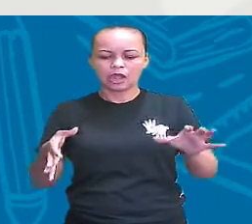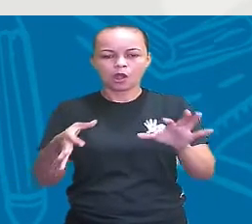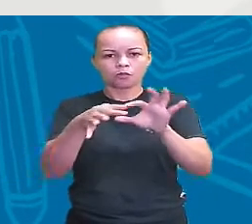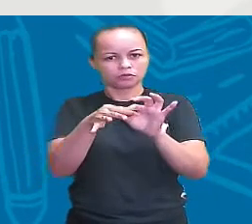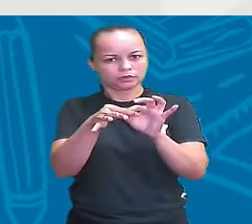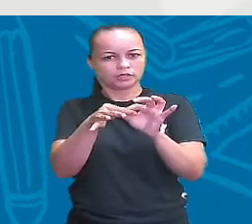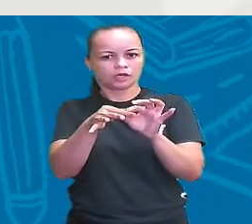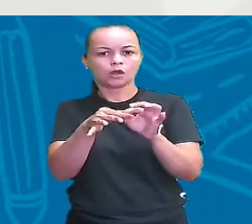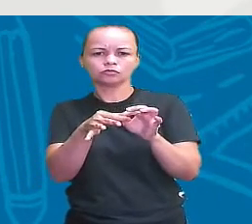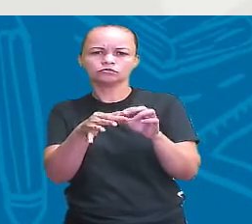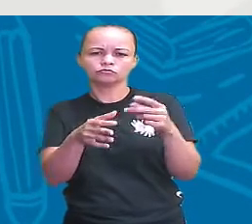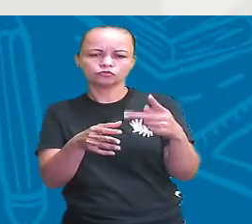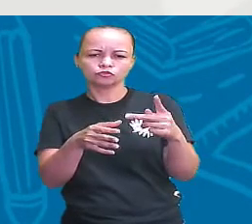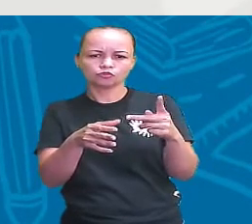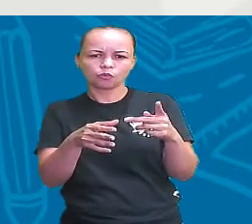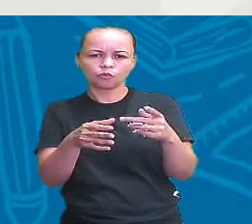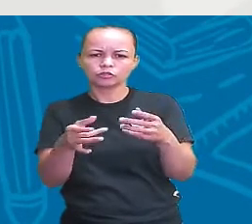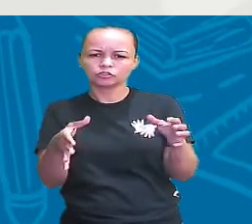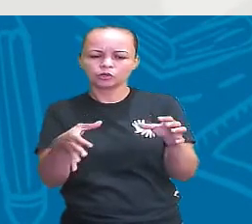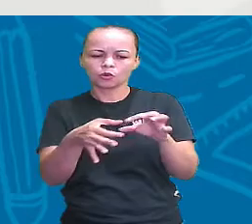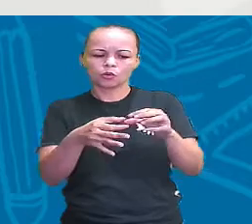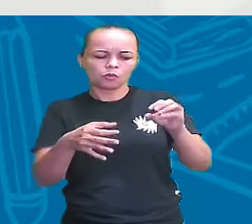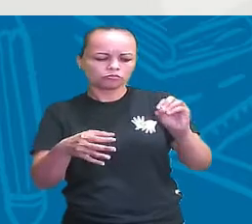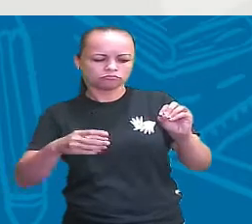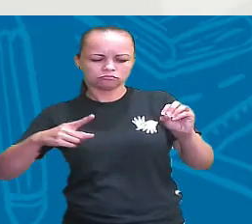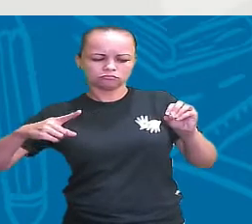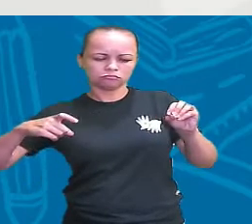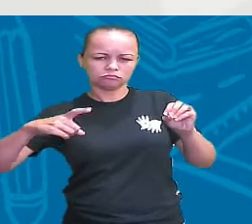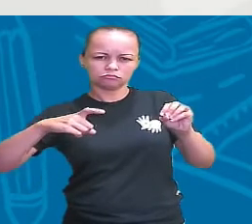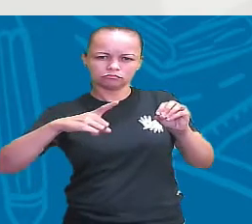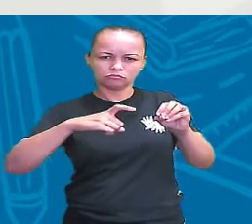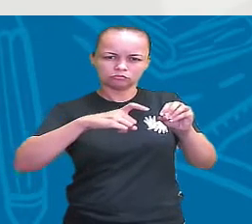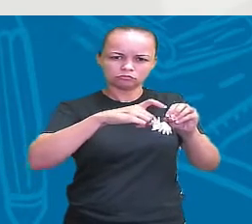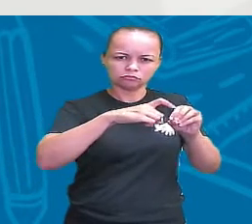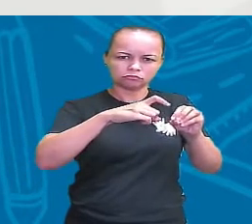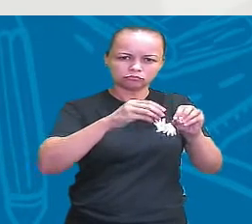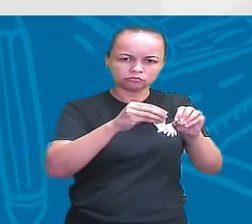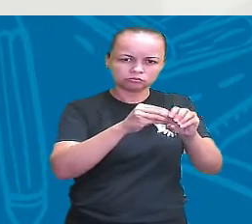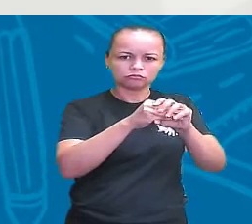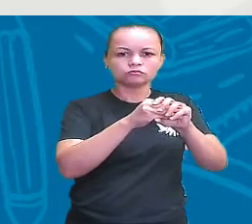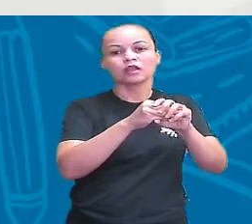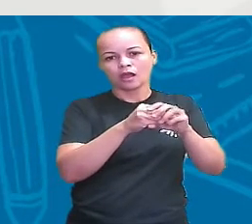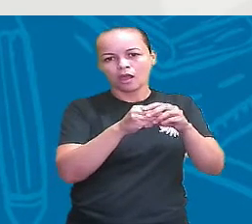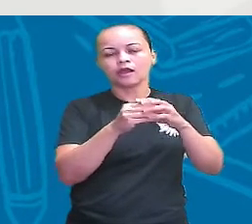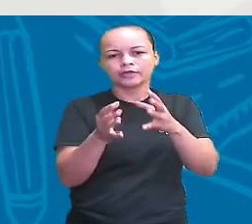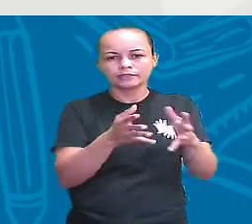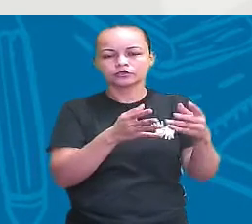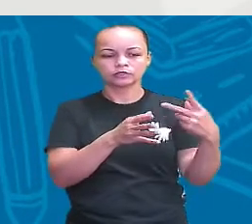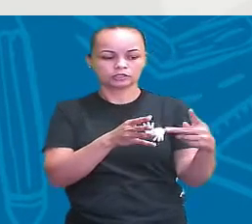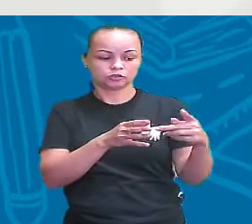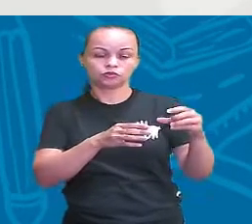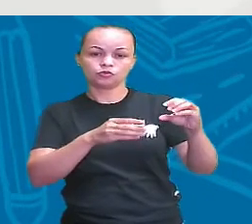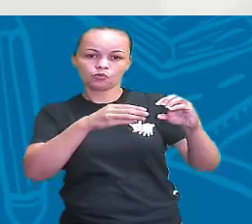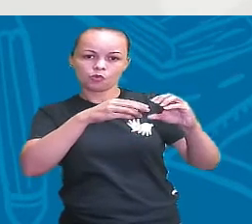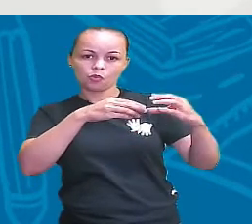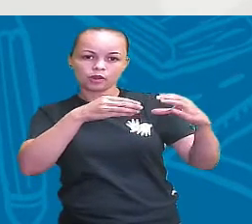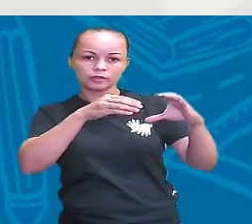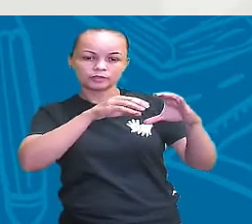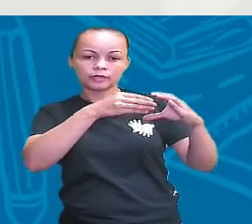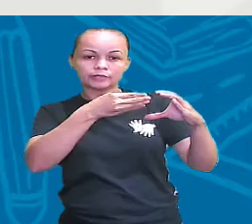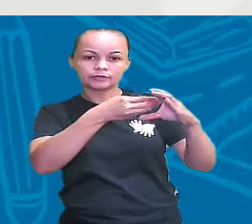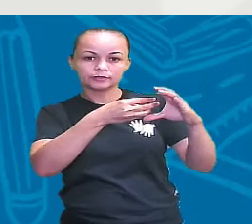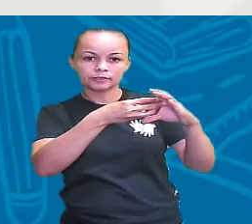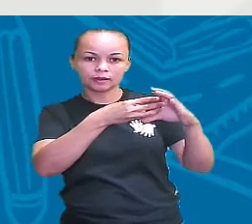casamento, é isso mesmo que você ouviu. O casamento, a sigamia entre essas duas células, ou seja, uma célula